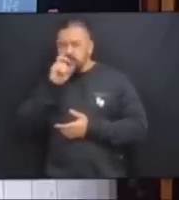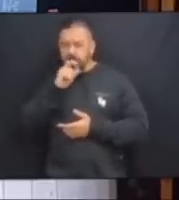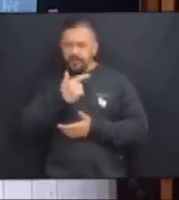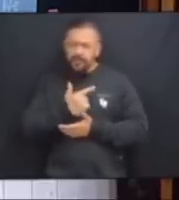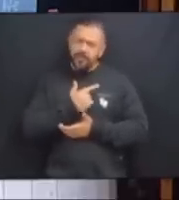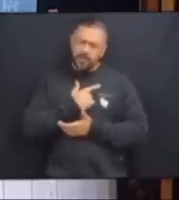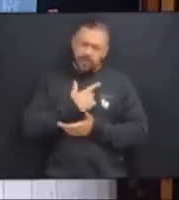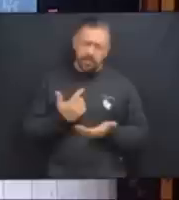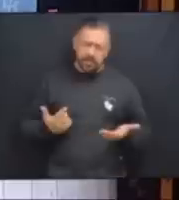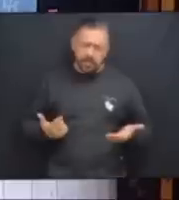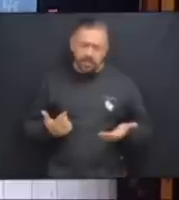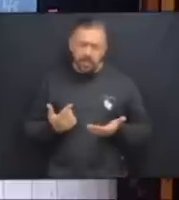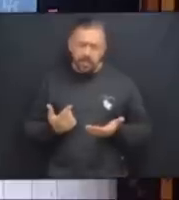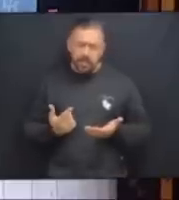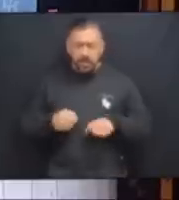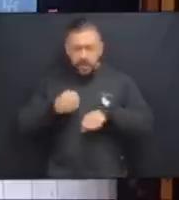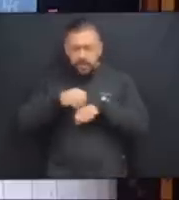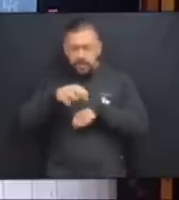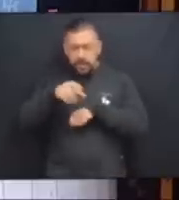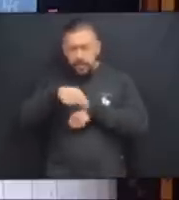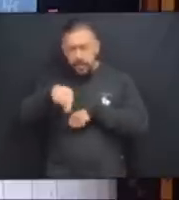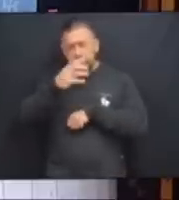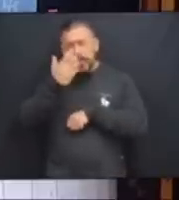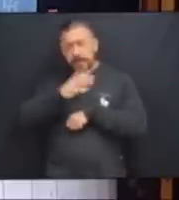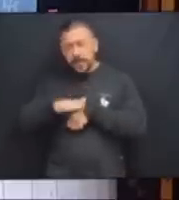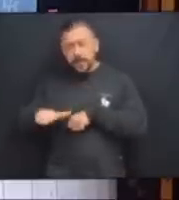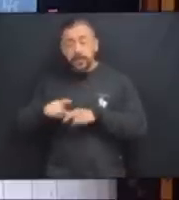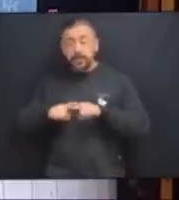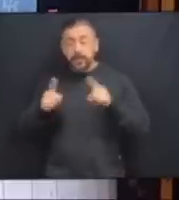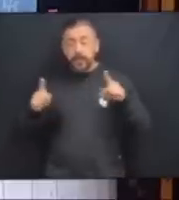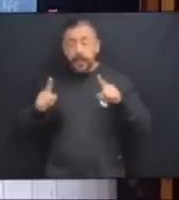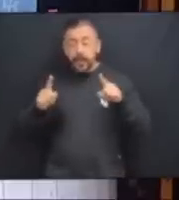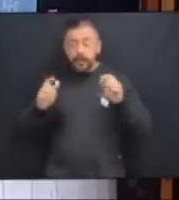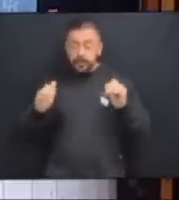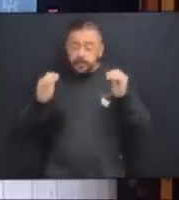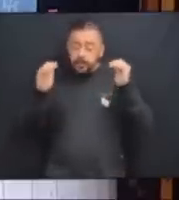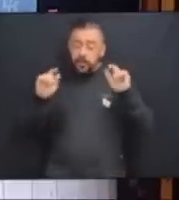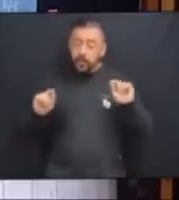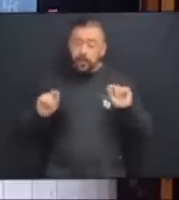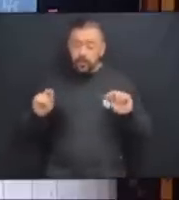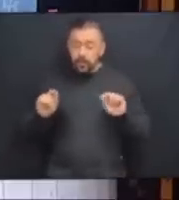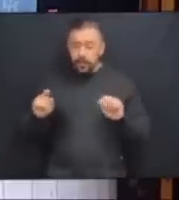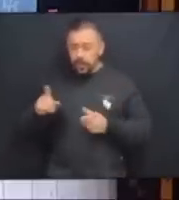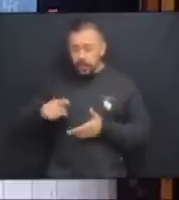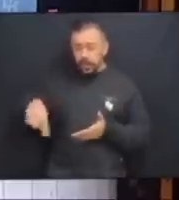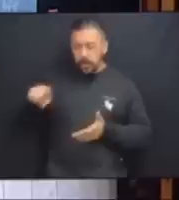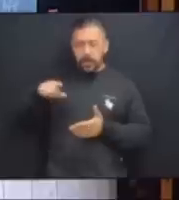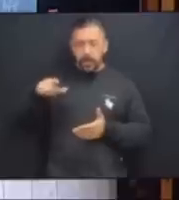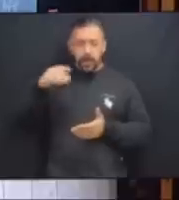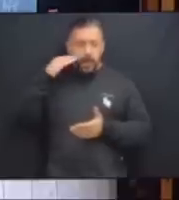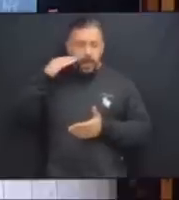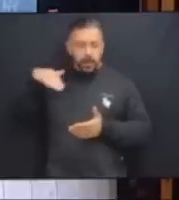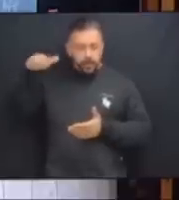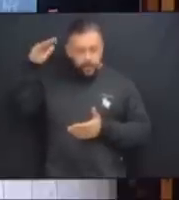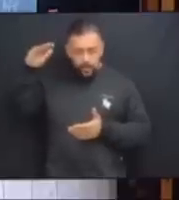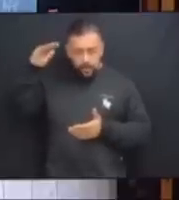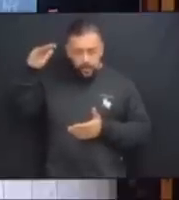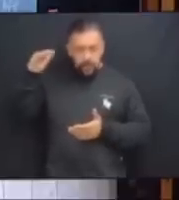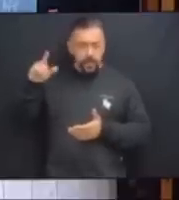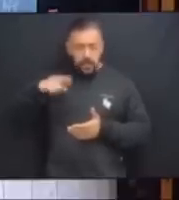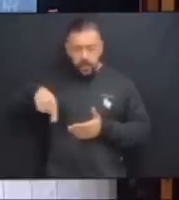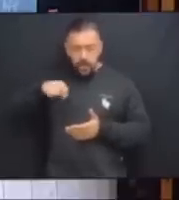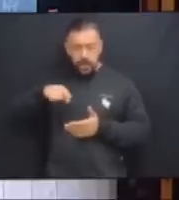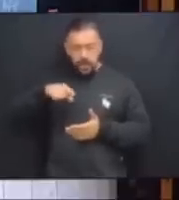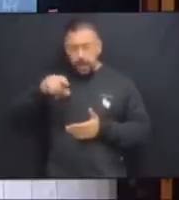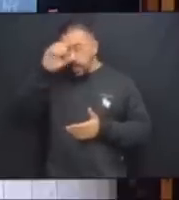lição para as crianças. Mas é, sobretudo, uma lição para os adultos. Porque os adultos